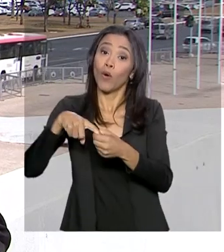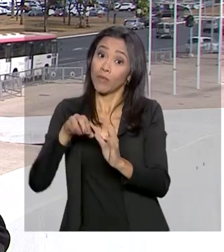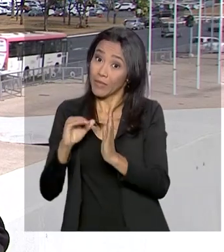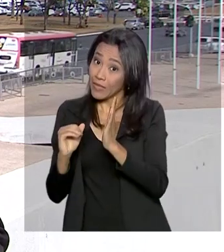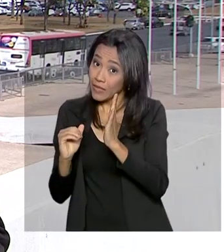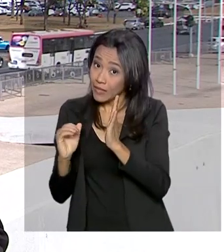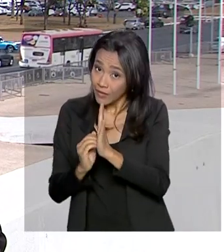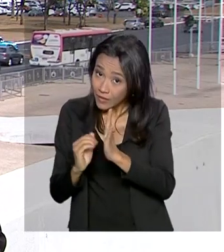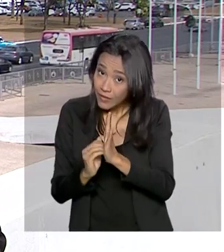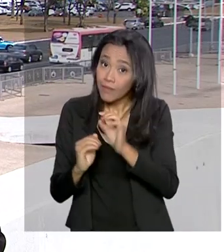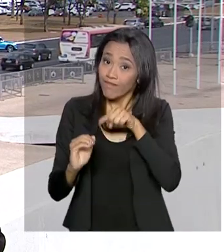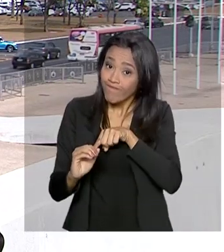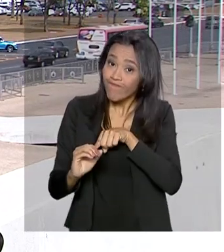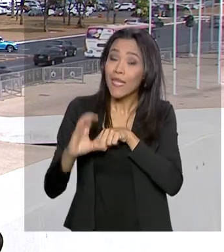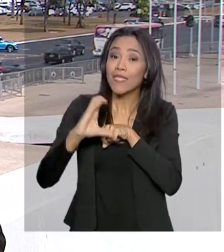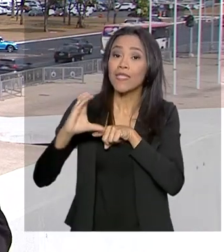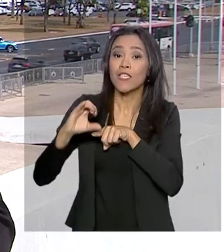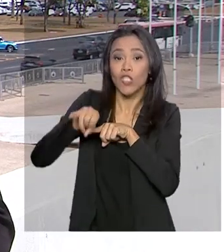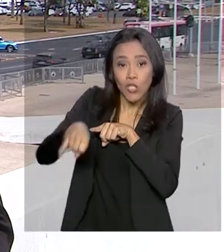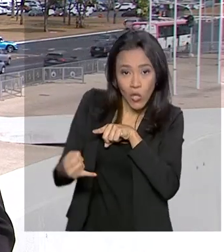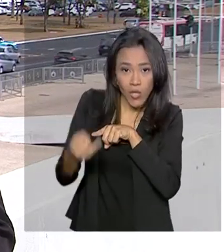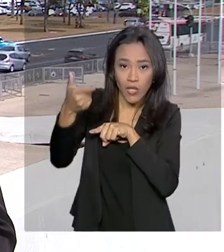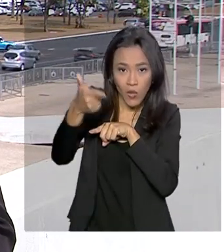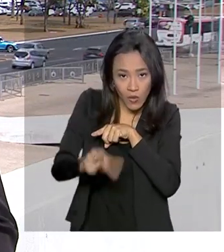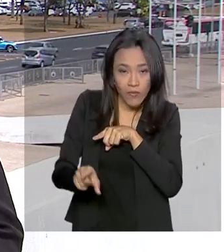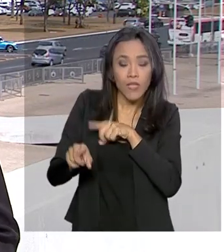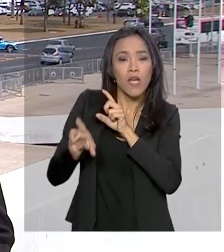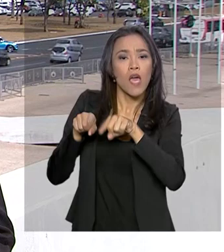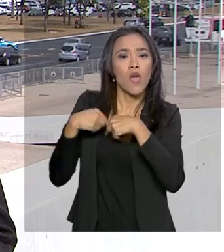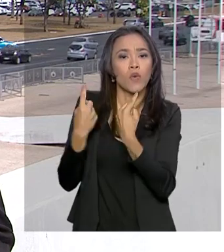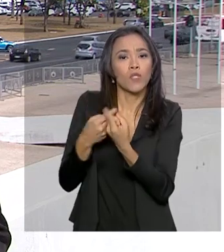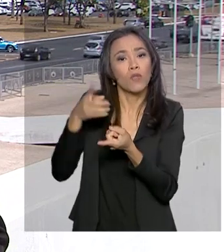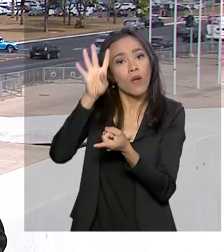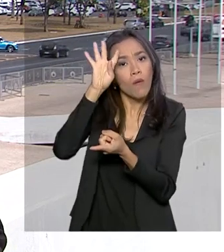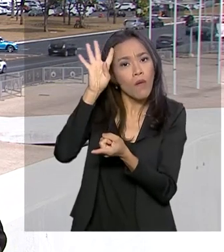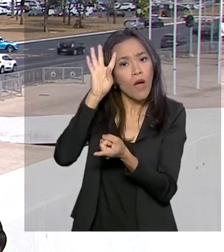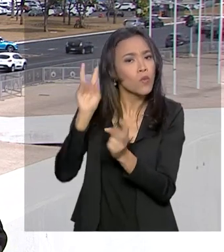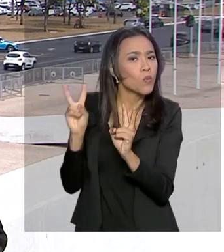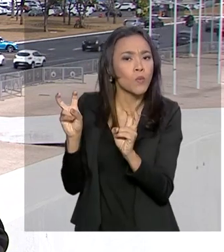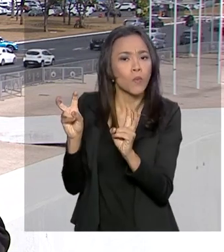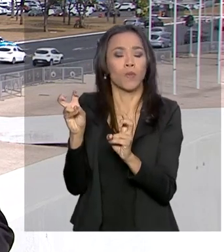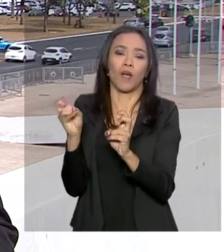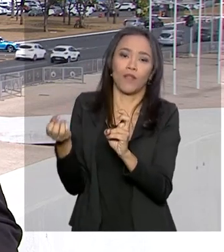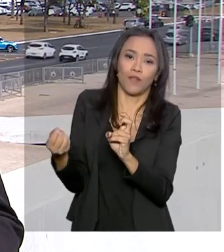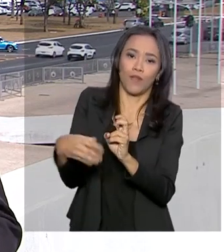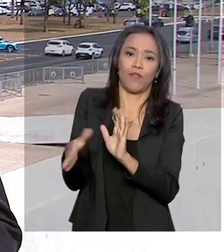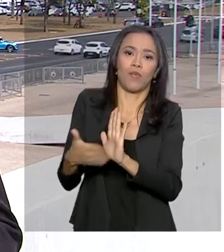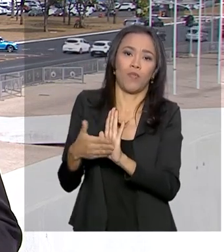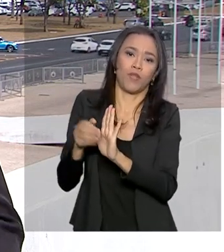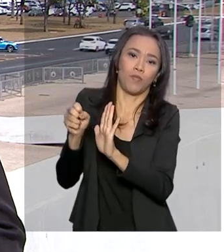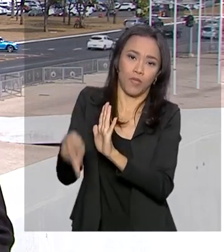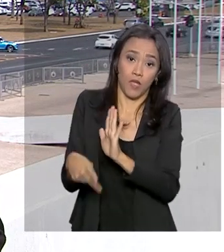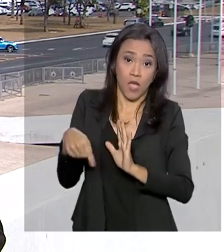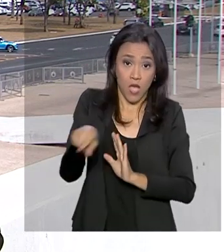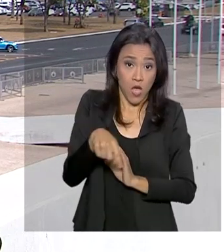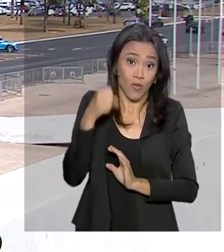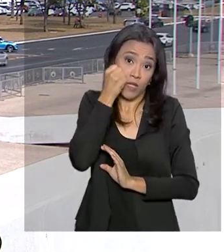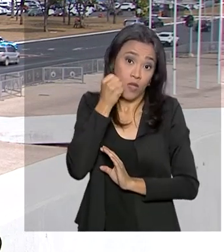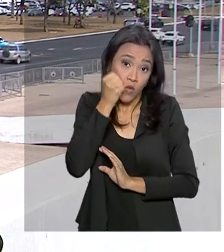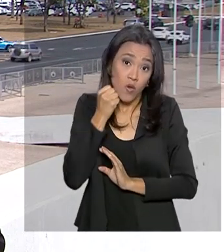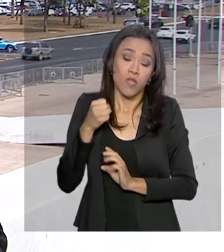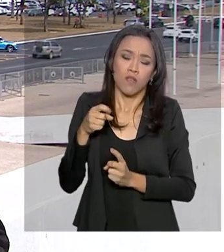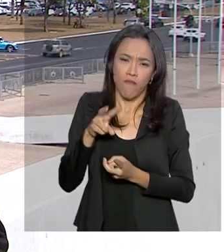Renata, a CCJ se reúne novamente na quarta-feira para tratar da nova Previdência. Os senadores vão